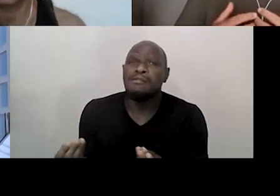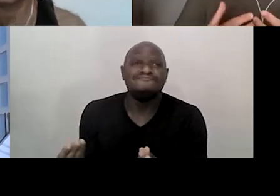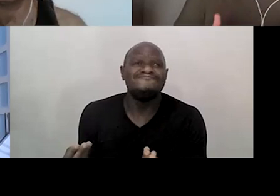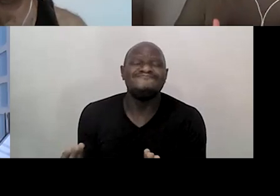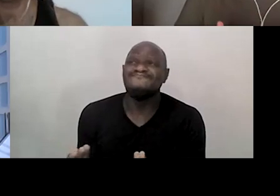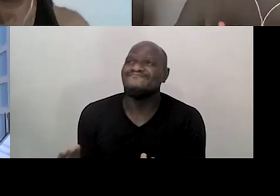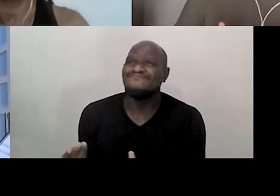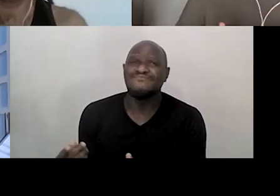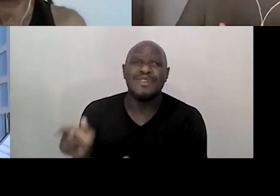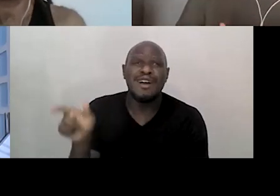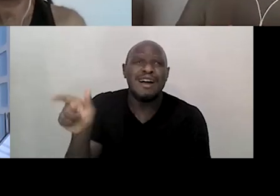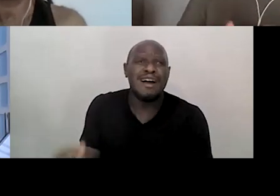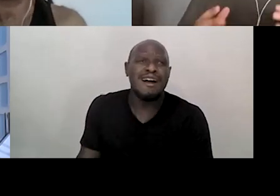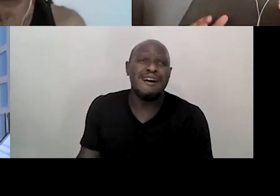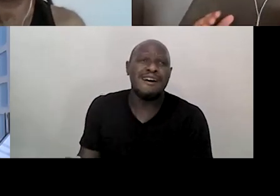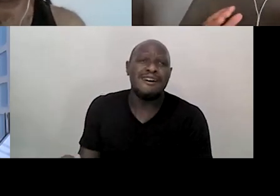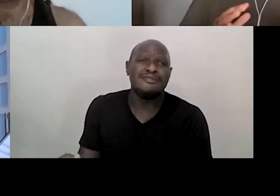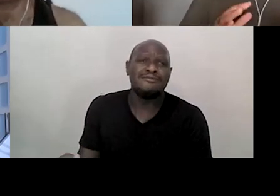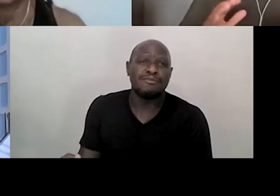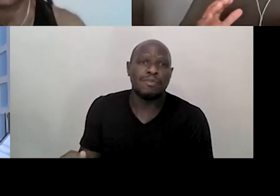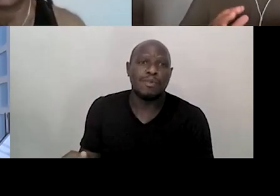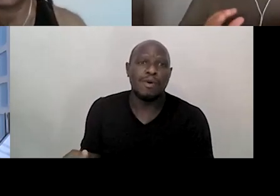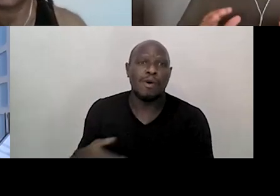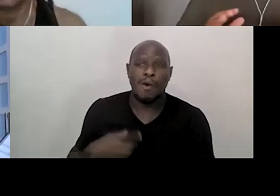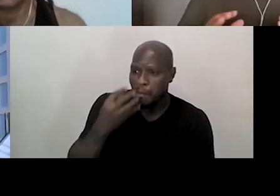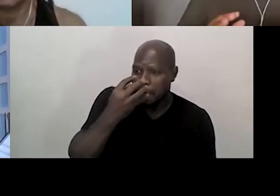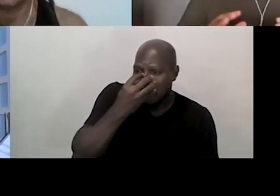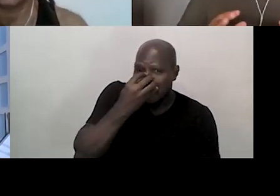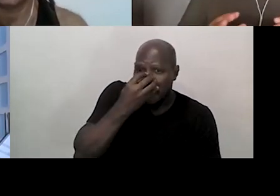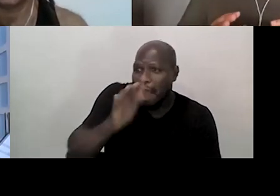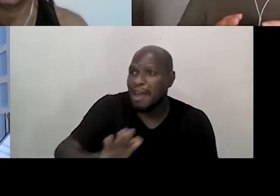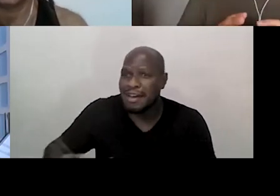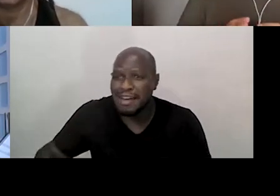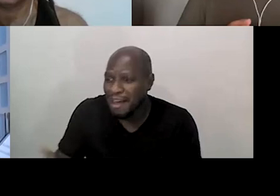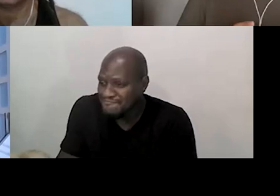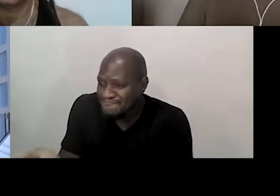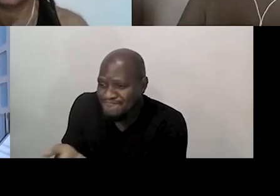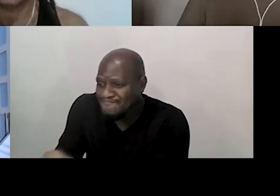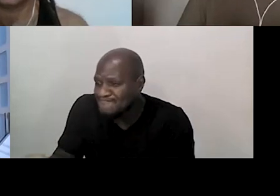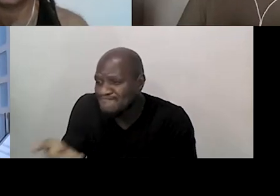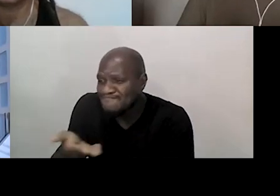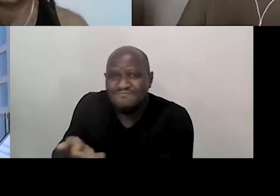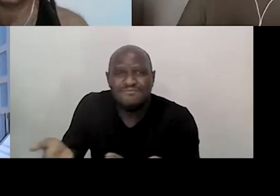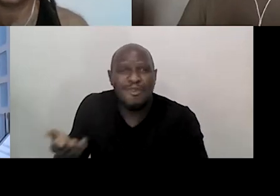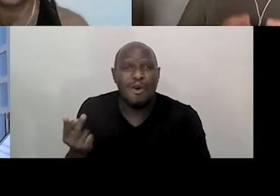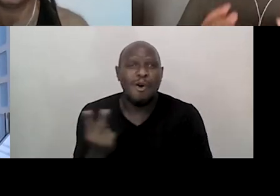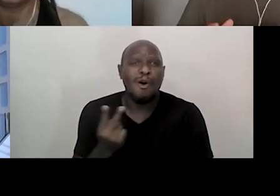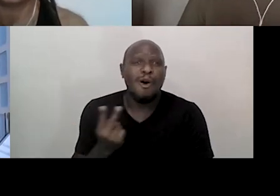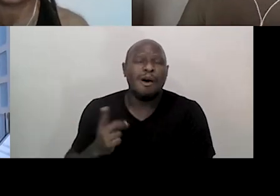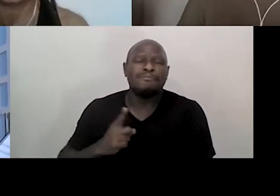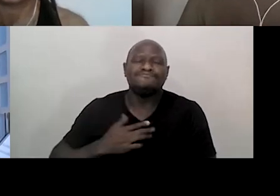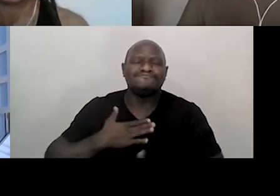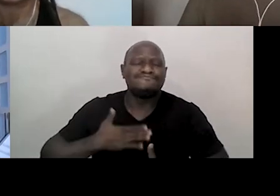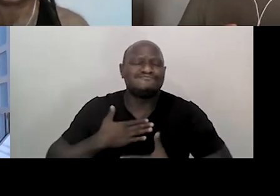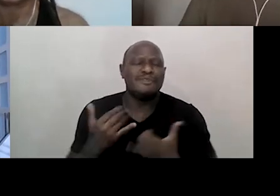sua essência. O palhaço e a criança, eles têm aí, na sua essência, o prazer pela